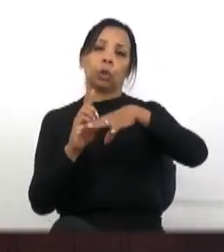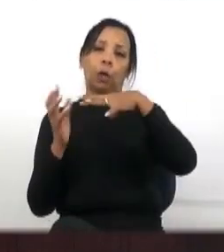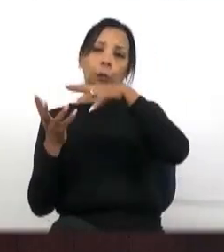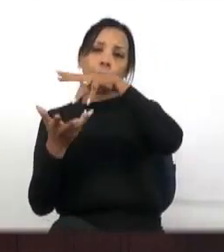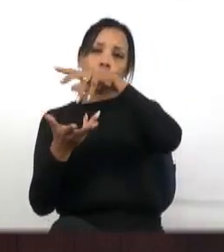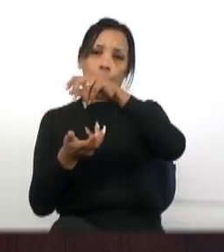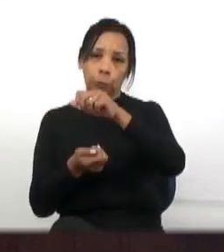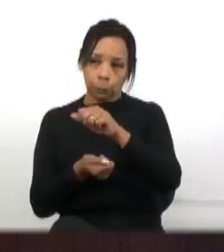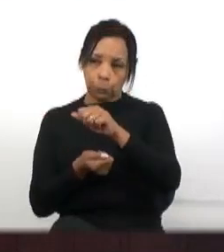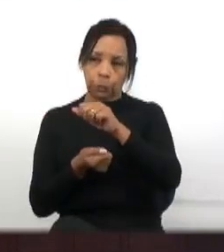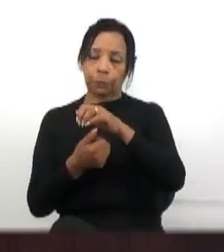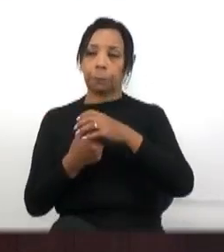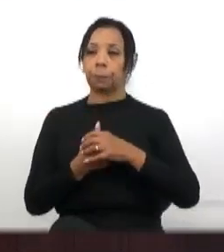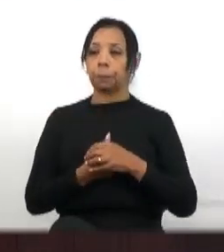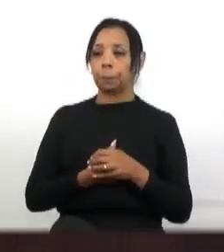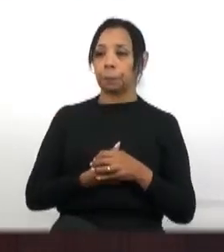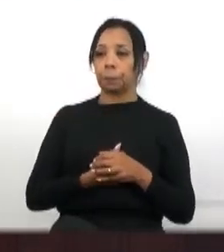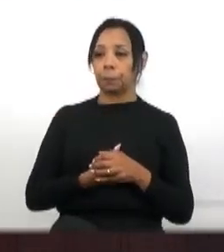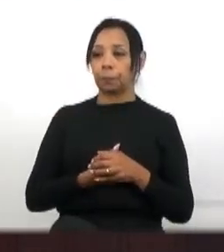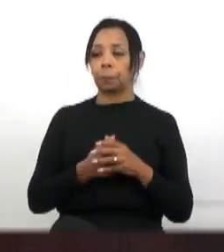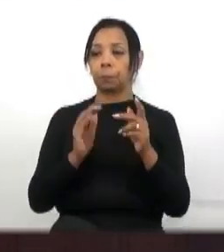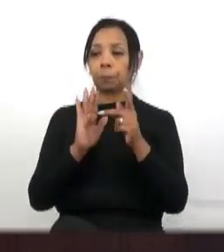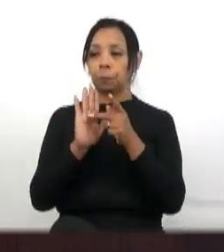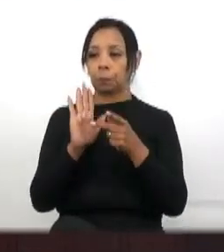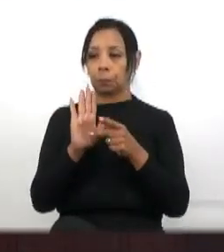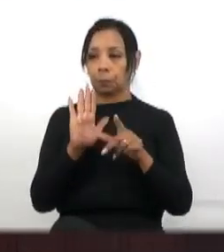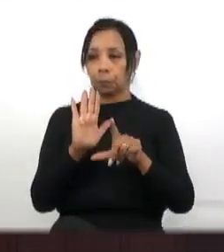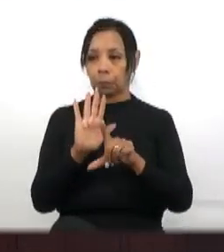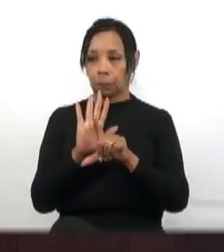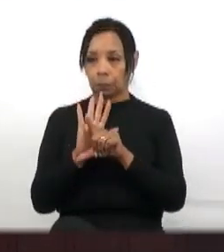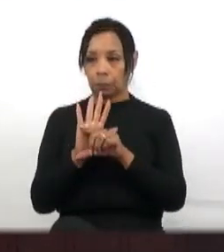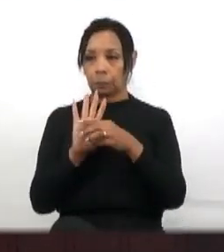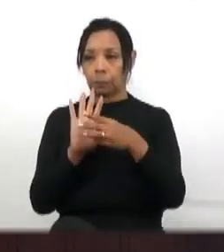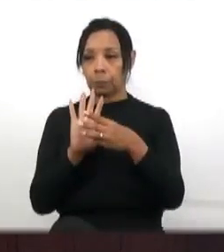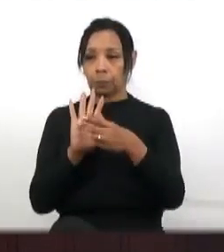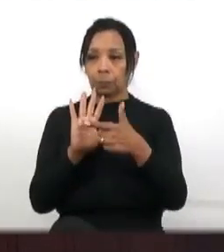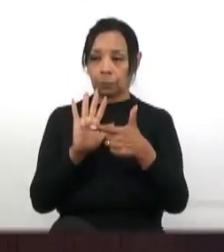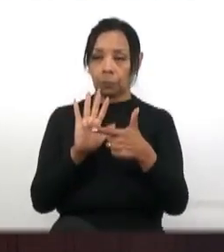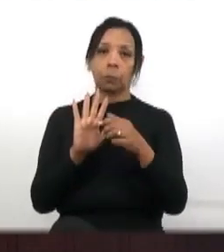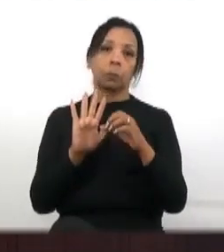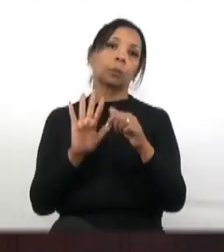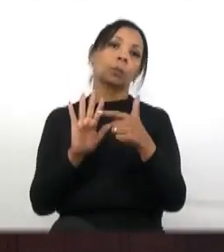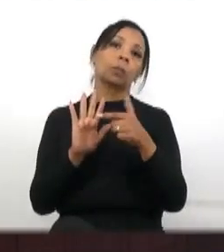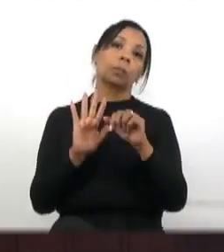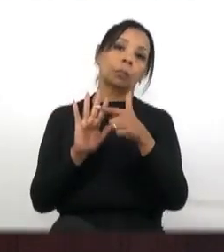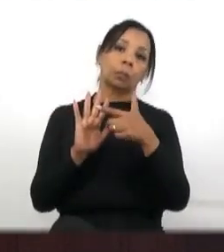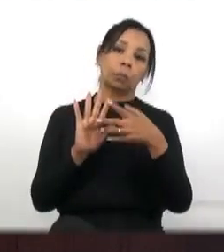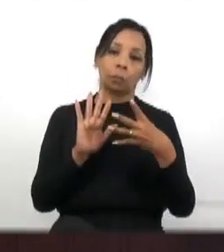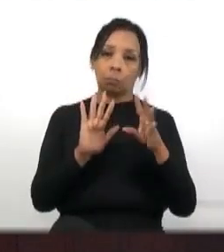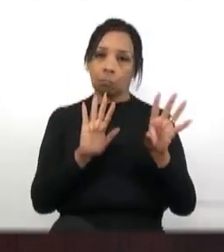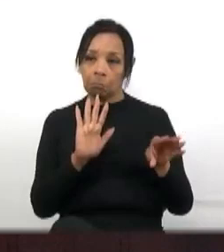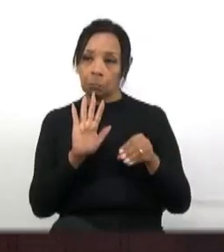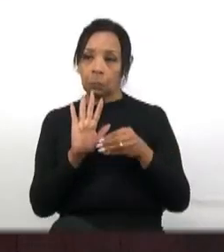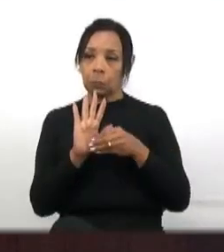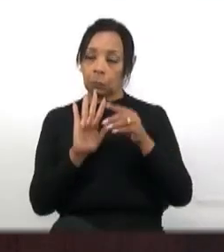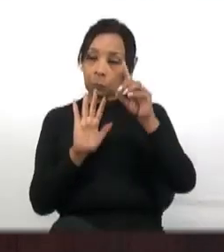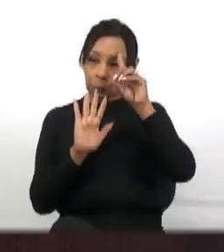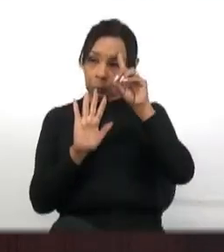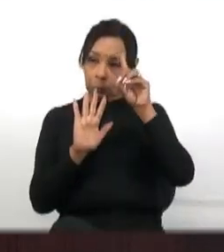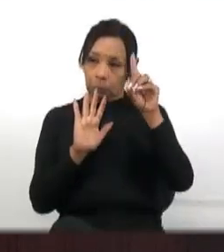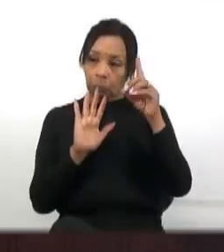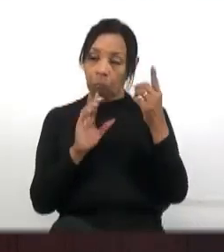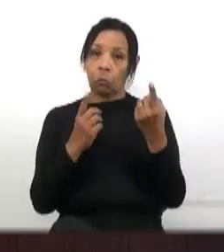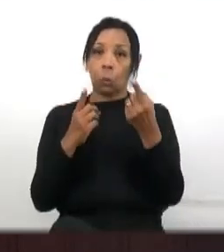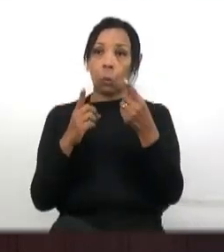E projeto de lei número 32 de 2024 inclui o dia contra o fascismo